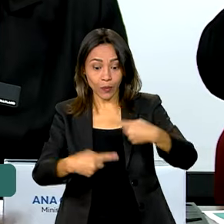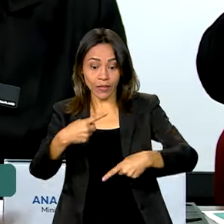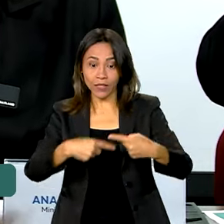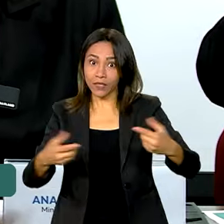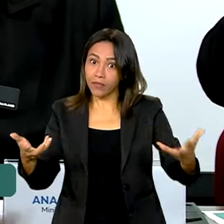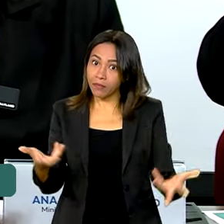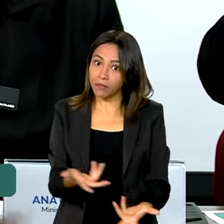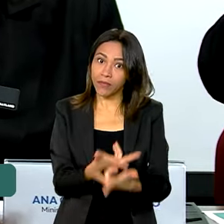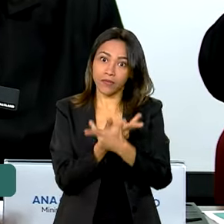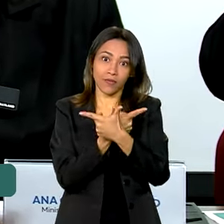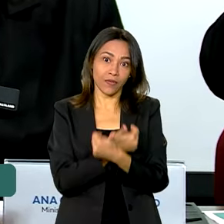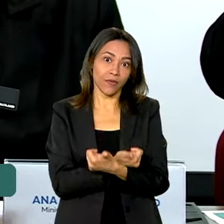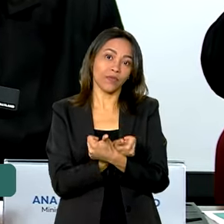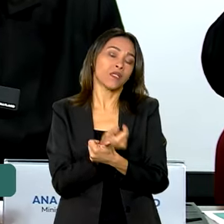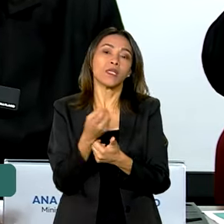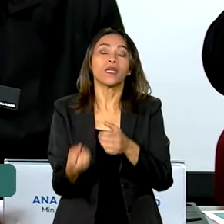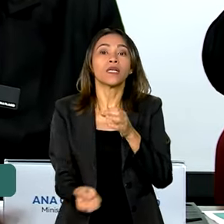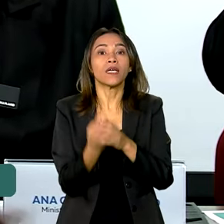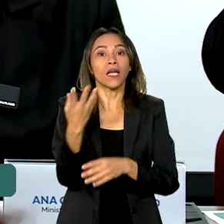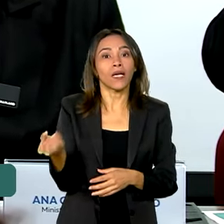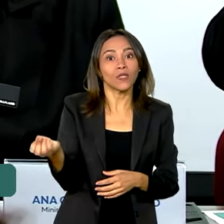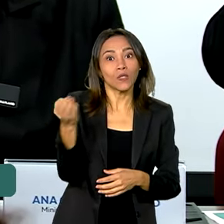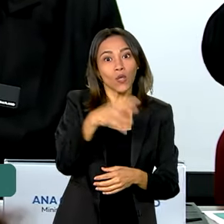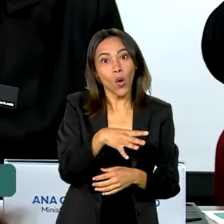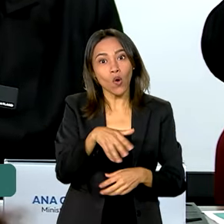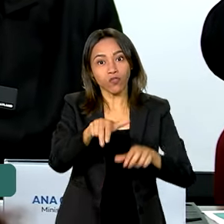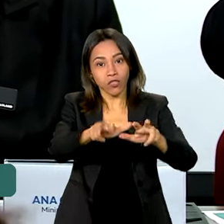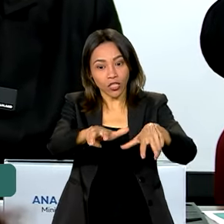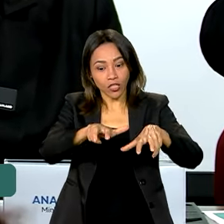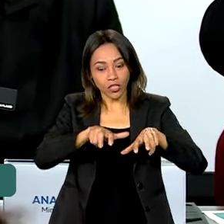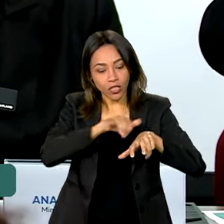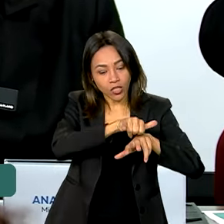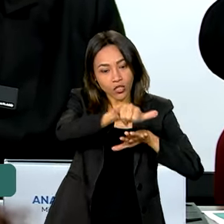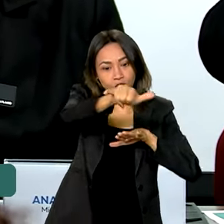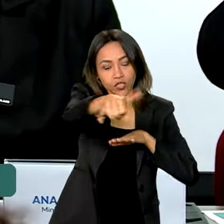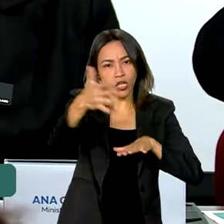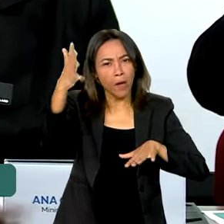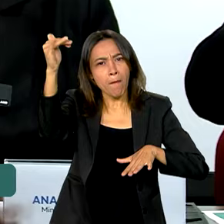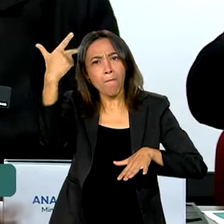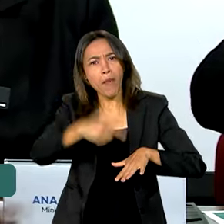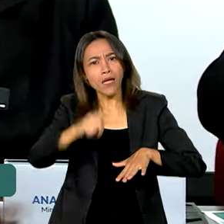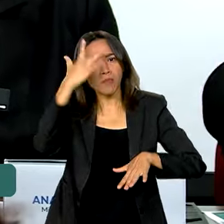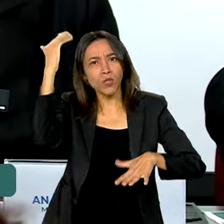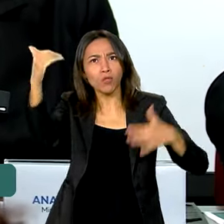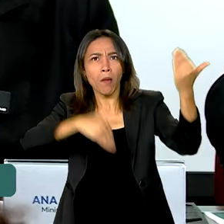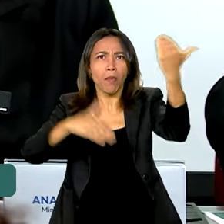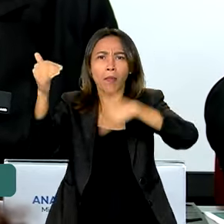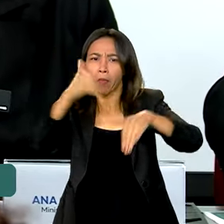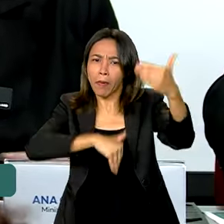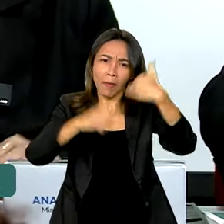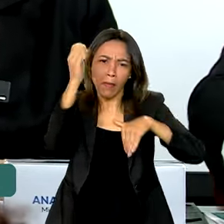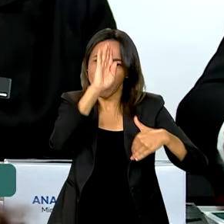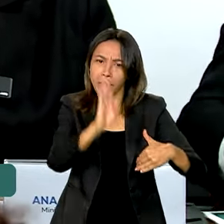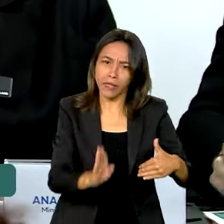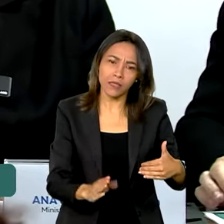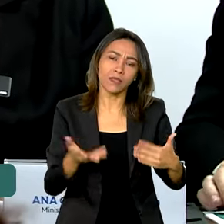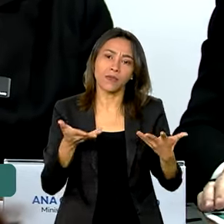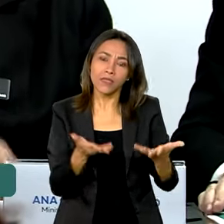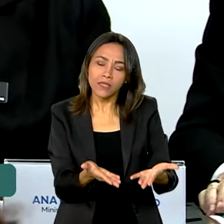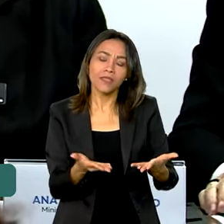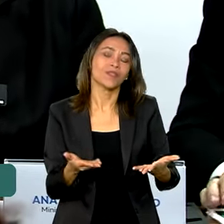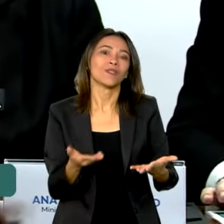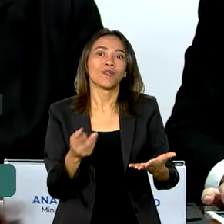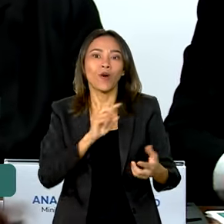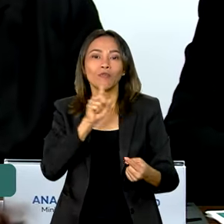essa política é capaz de gerar novos assentos, essa política é capaz de trazer mais estrangeiros, mais rotas, mais pessoas para o Brasil e, sobretudo,